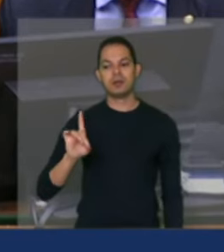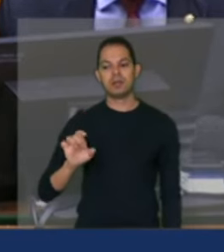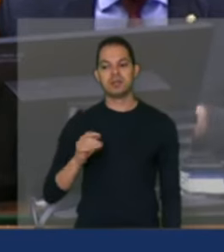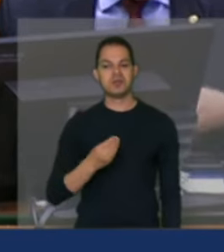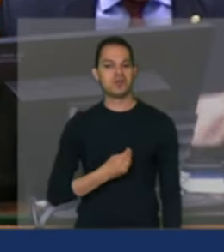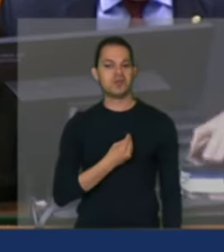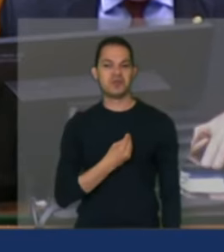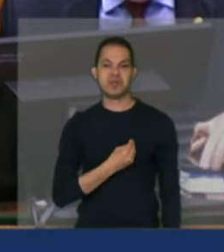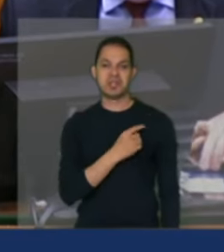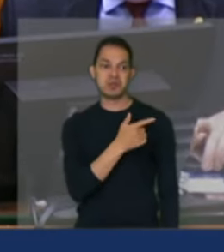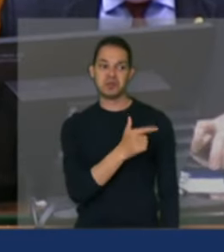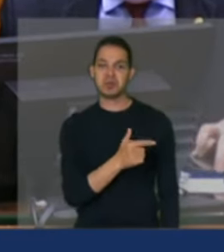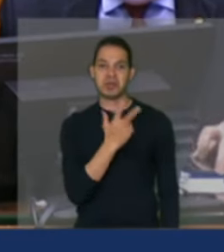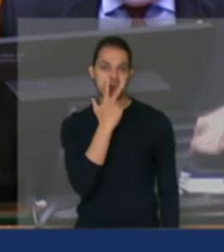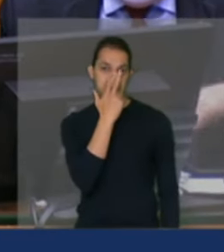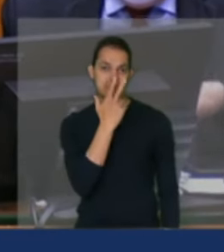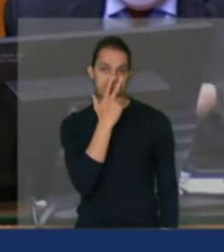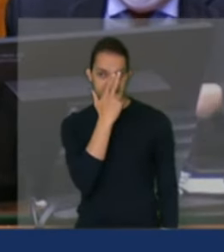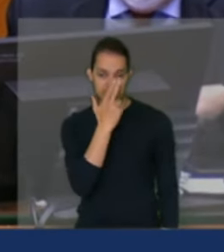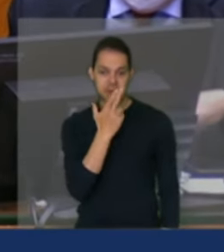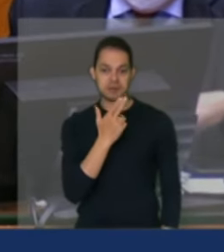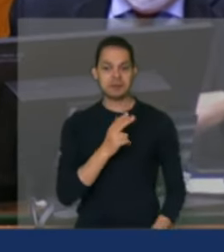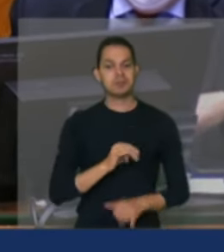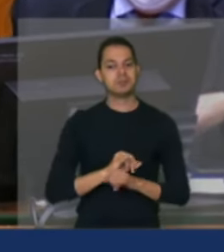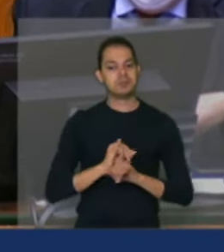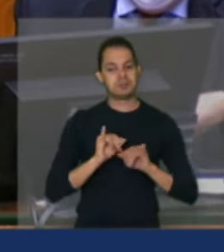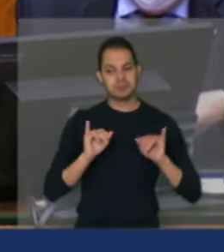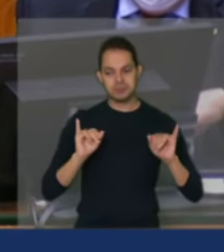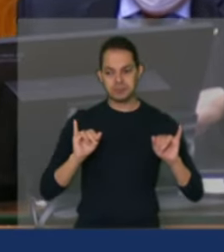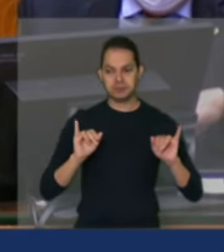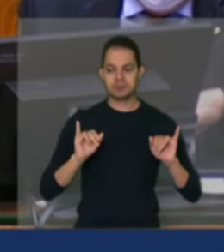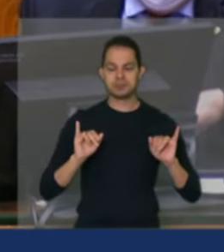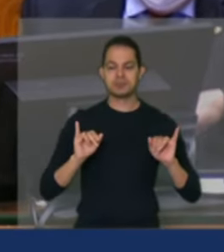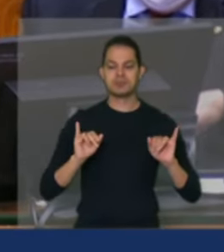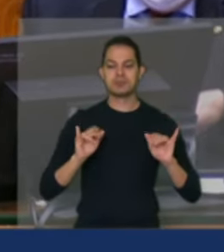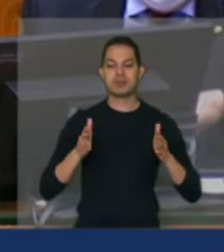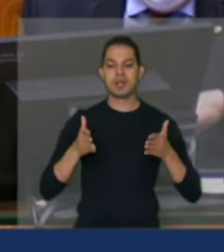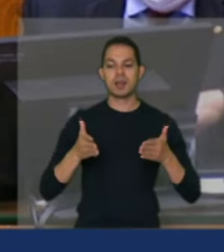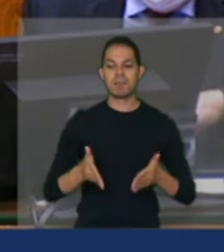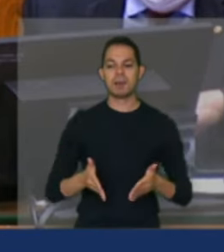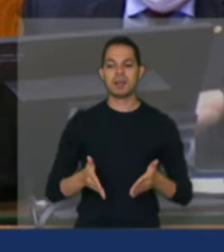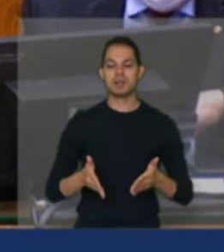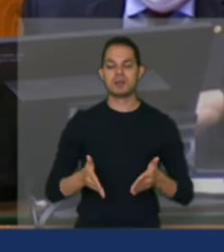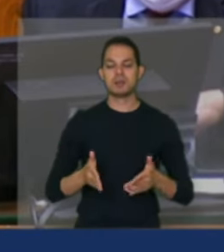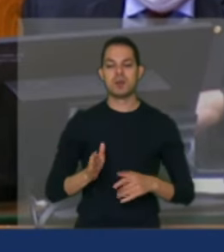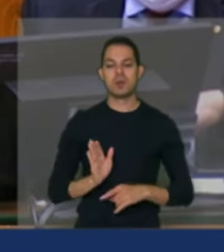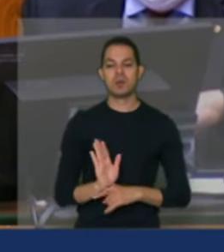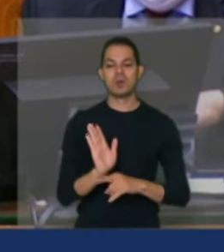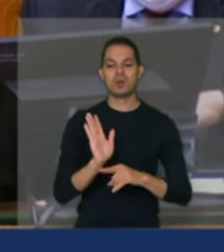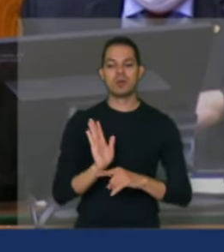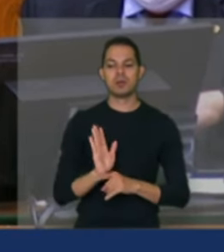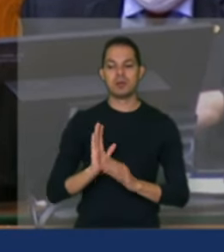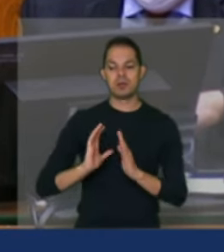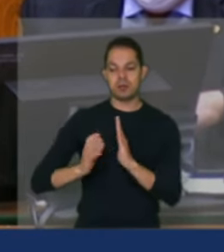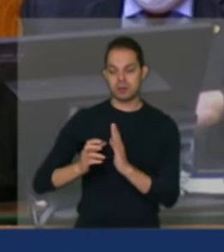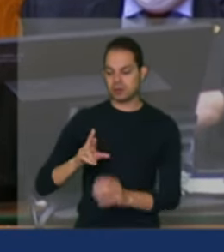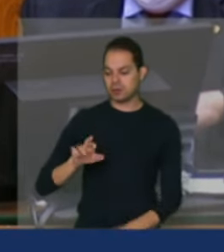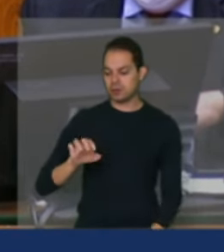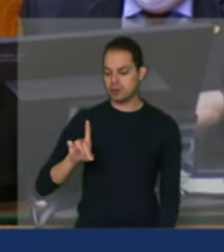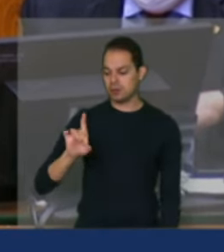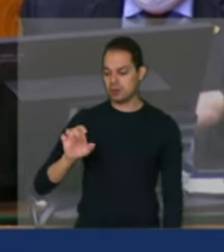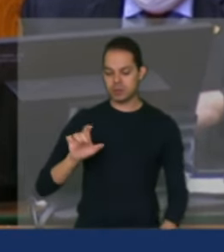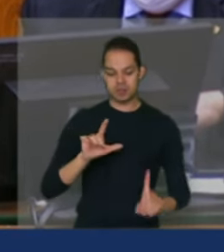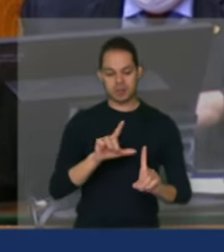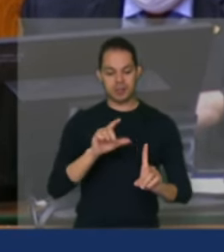na sala mas a gente deixa registrado aqui a participação a contribuição que a rede deu ao indicar a